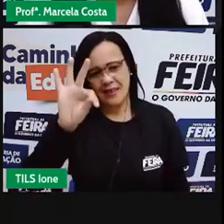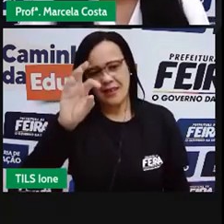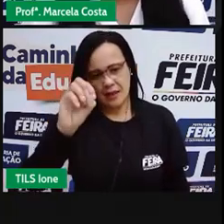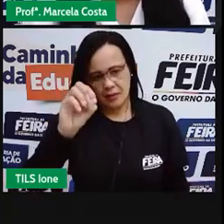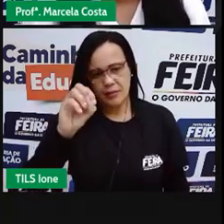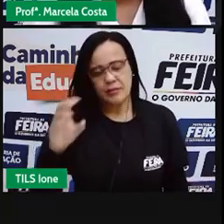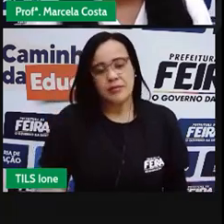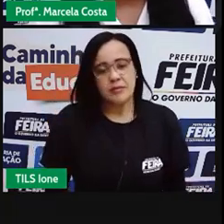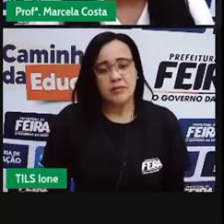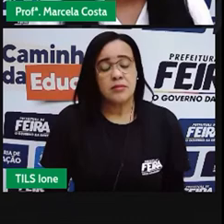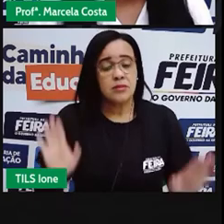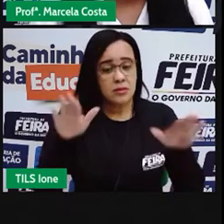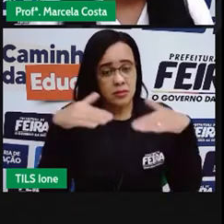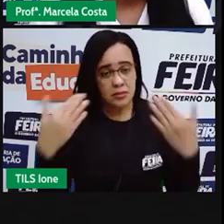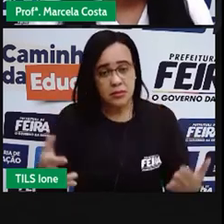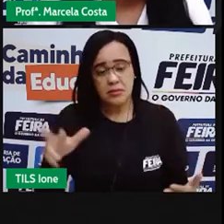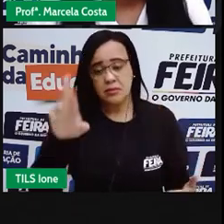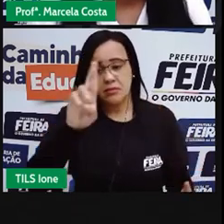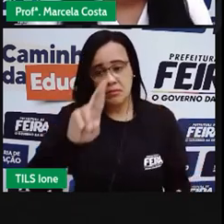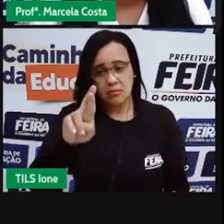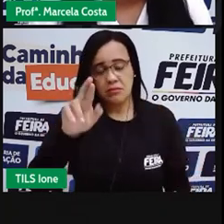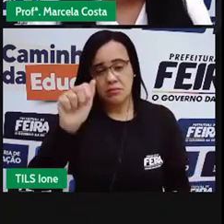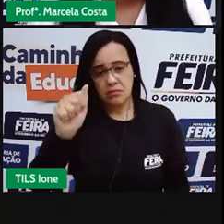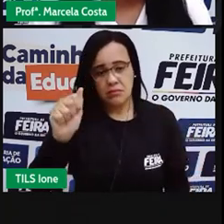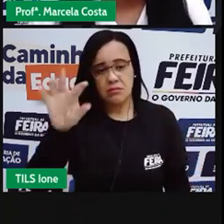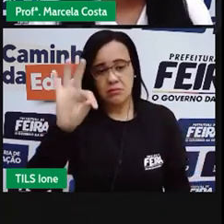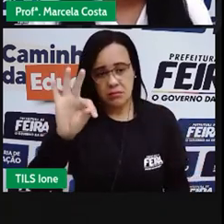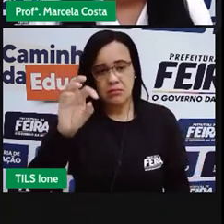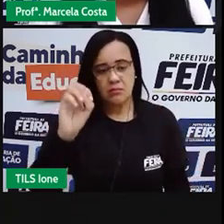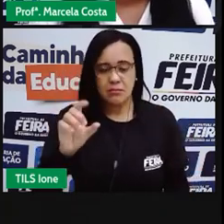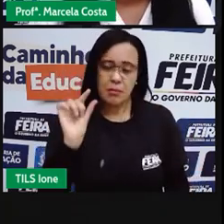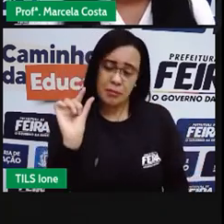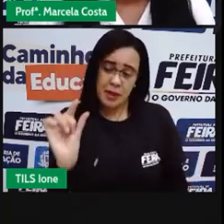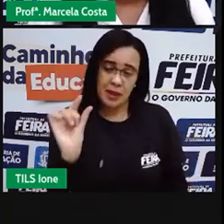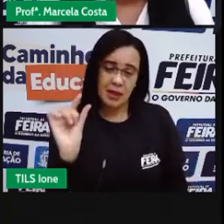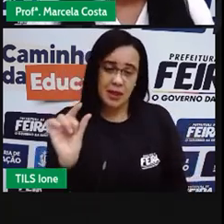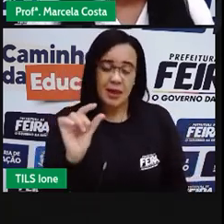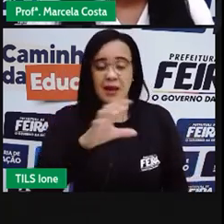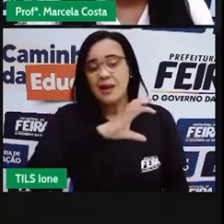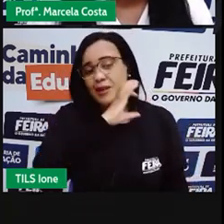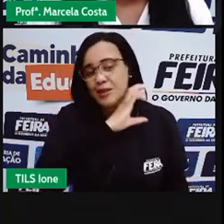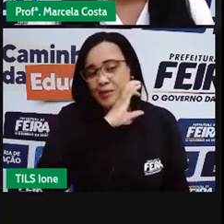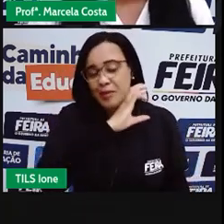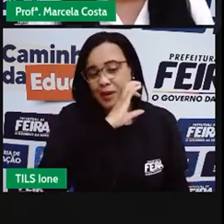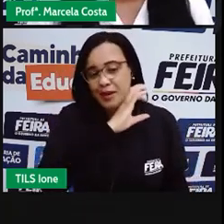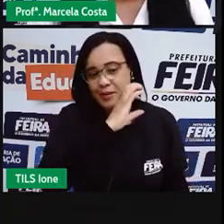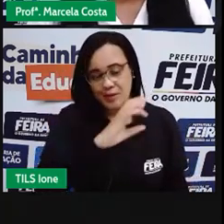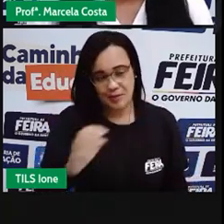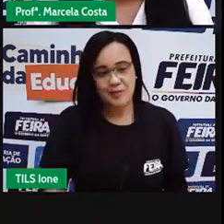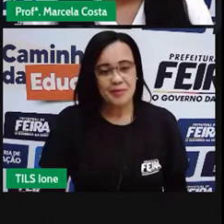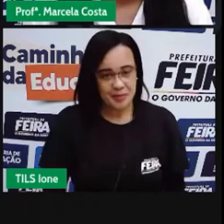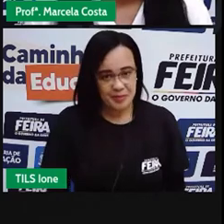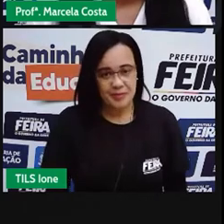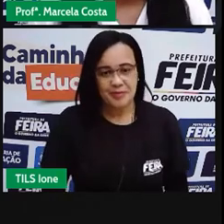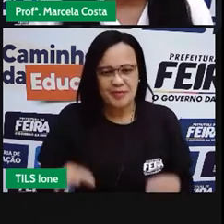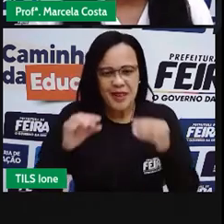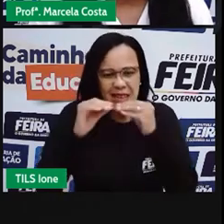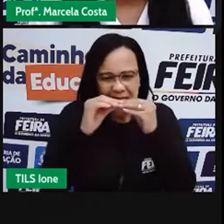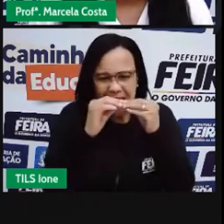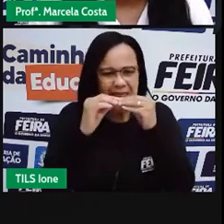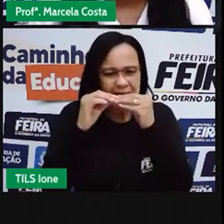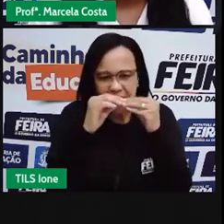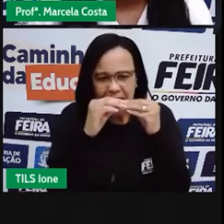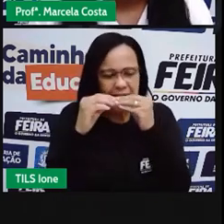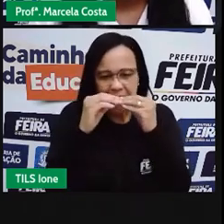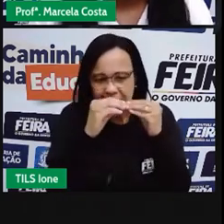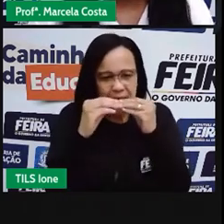Então, o rato é um pequeno animal, né? Nessa história. Ele é um pequeno animal. Ele é um E ele era